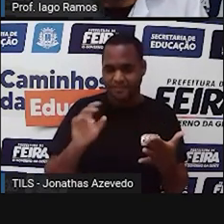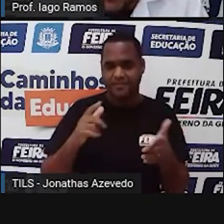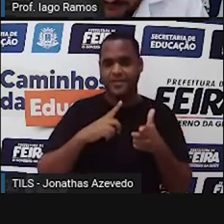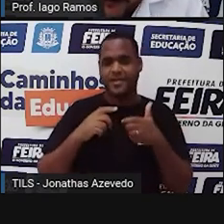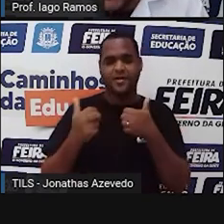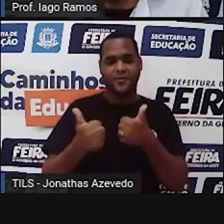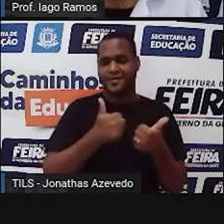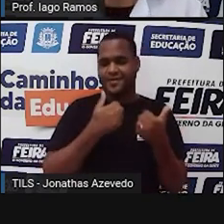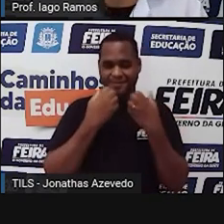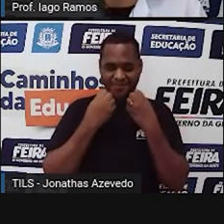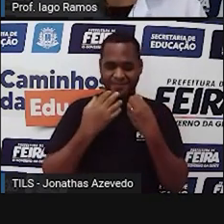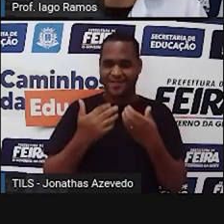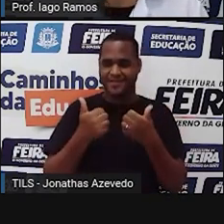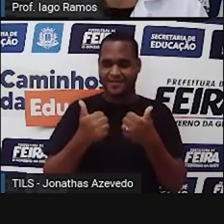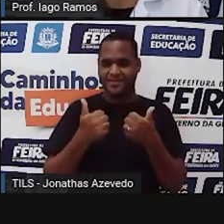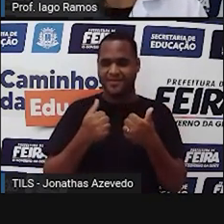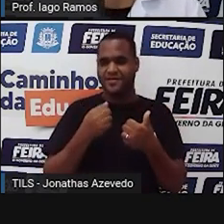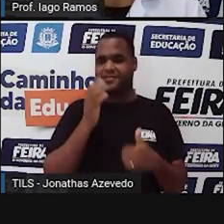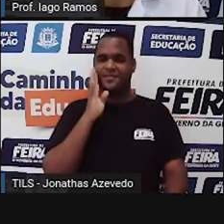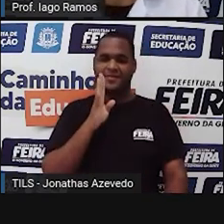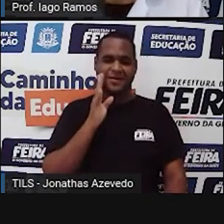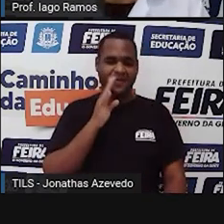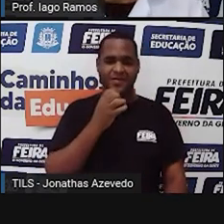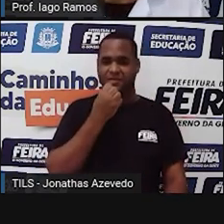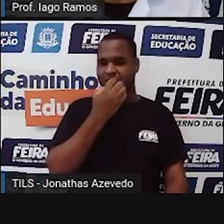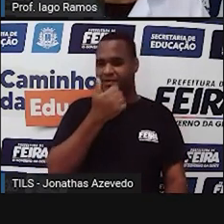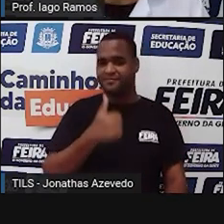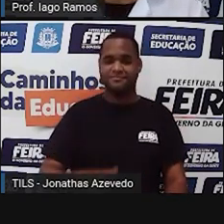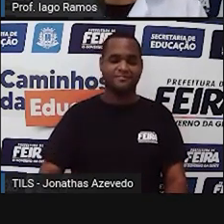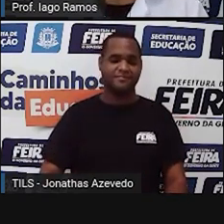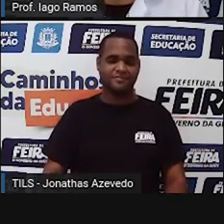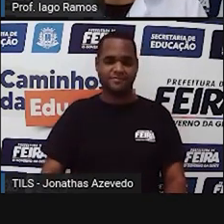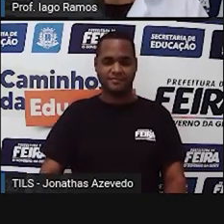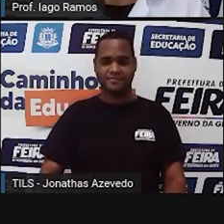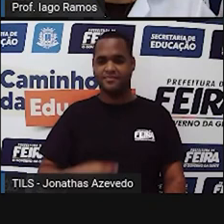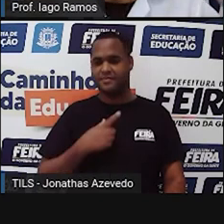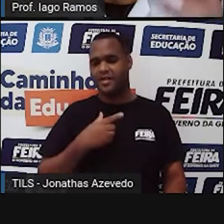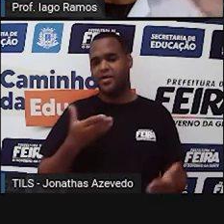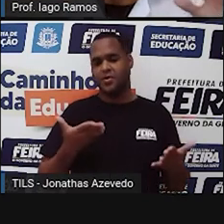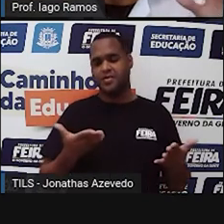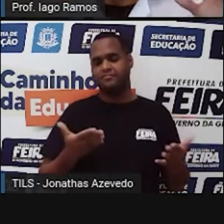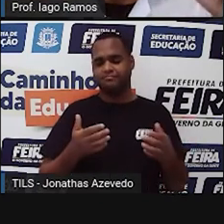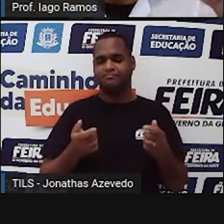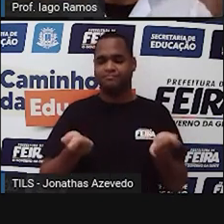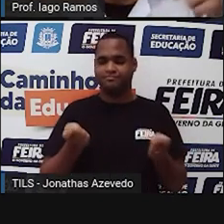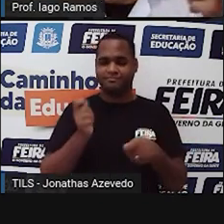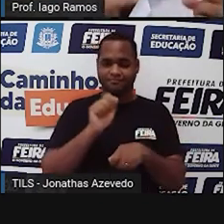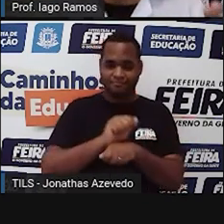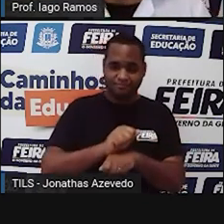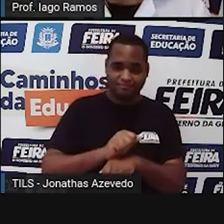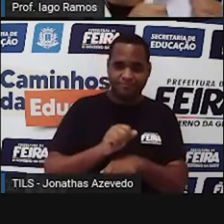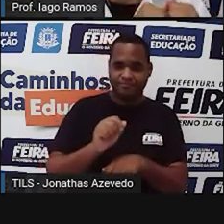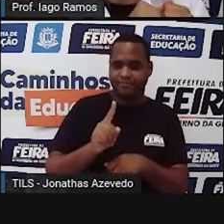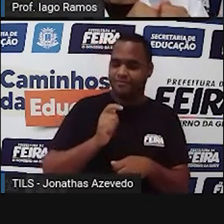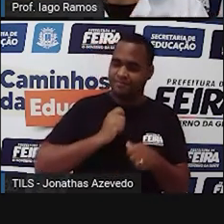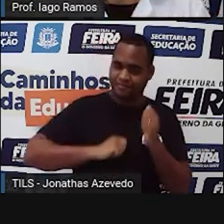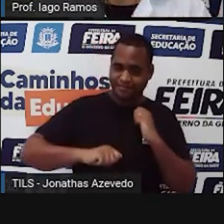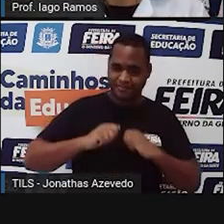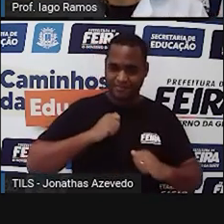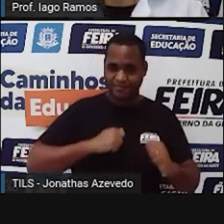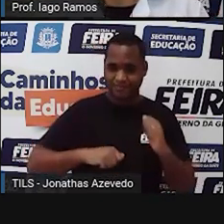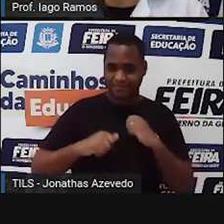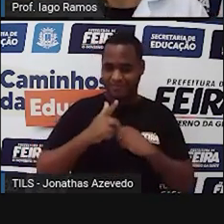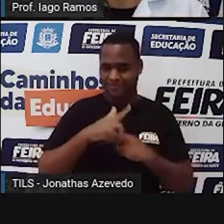muito, né? Foi muito legal. Mas, a gente vai ficar aqui, né, mais ansiosos e